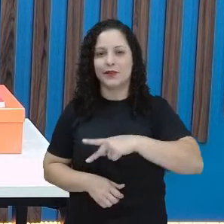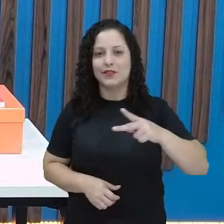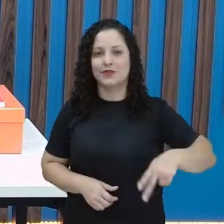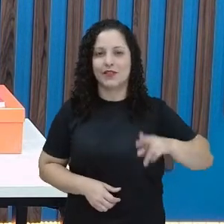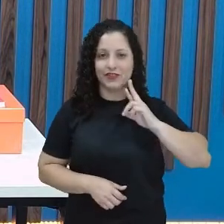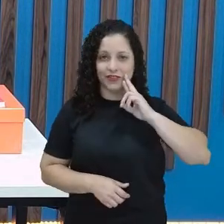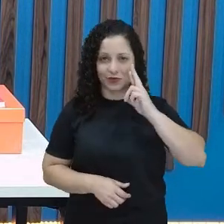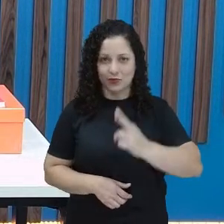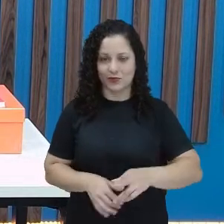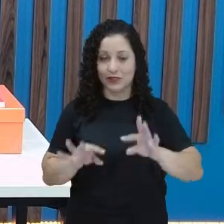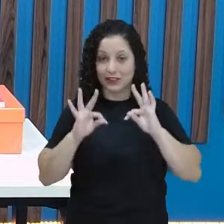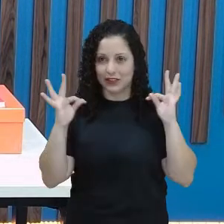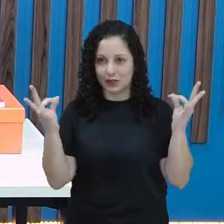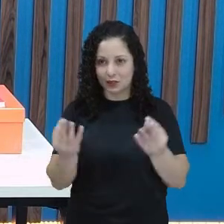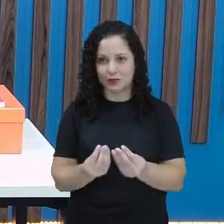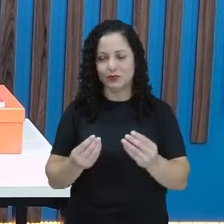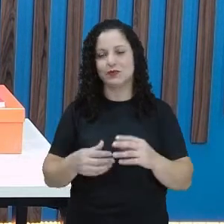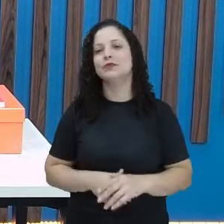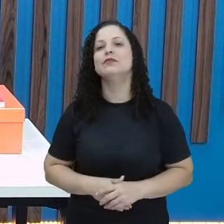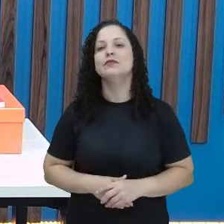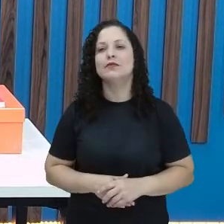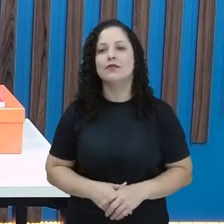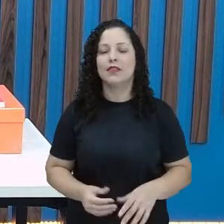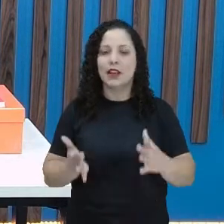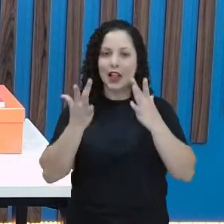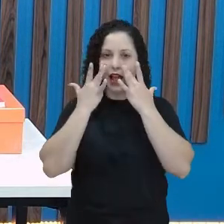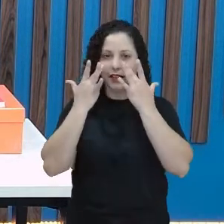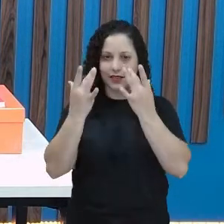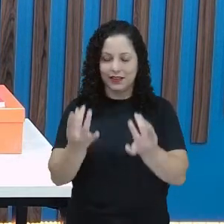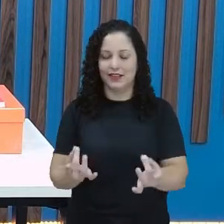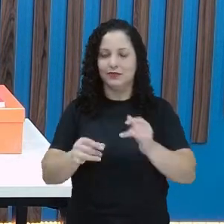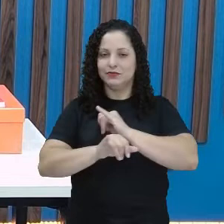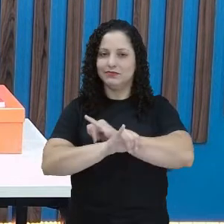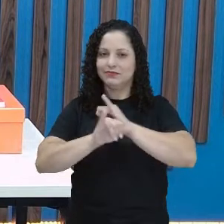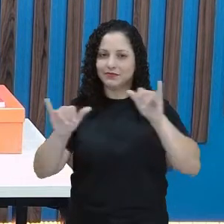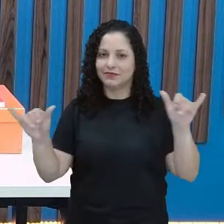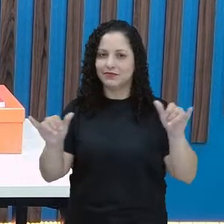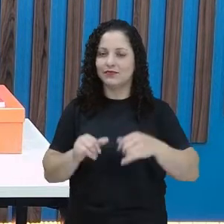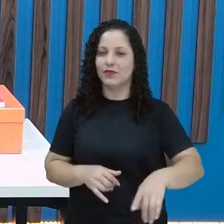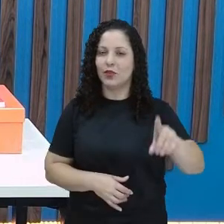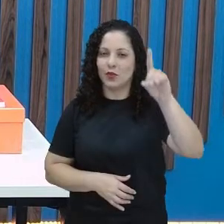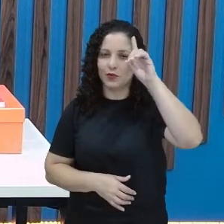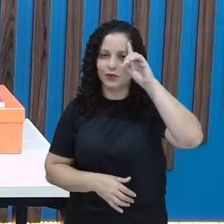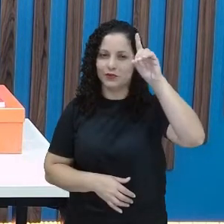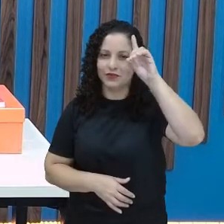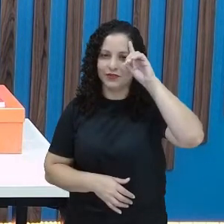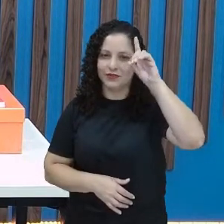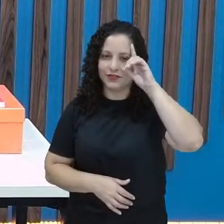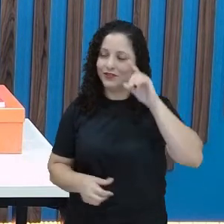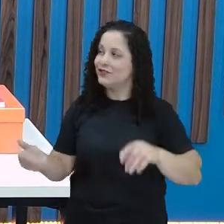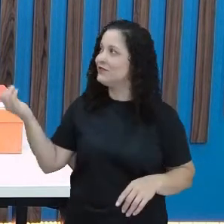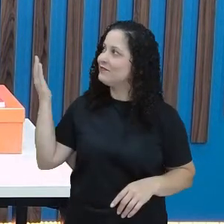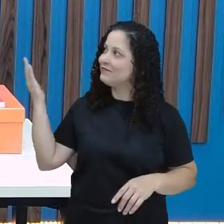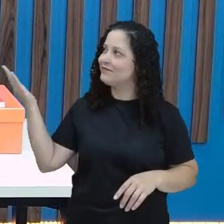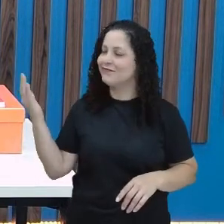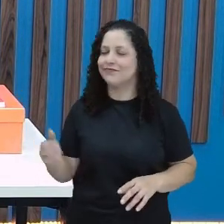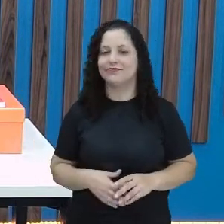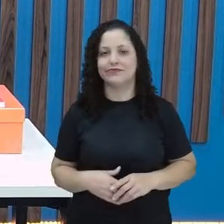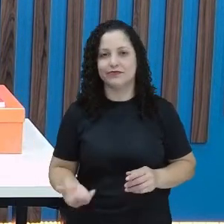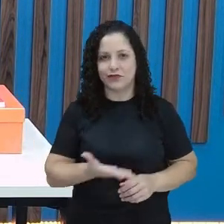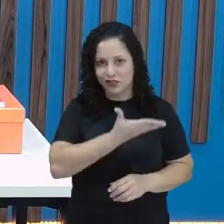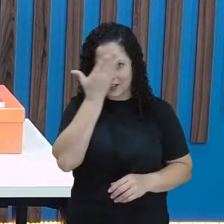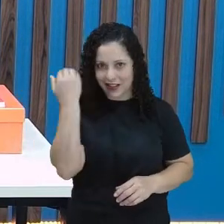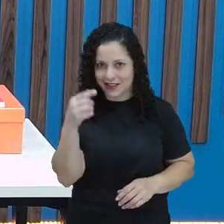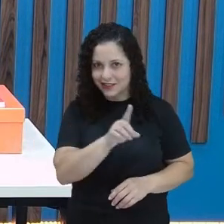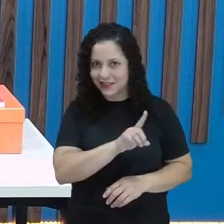tudo para a gente. Fiquem atentos, nossos recadinhos diários estão aí na tela. Não esqueça que a